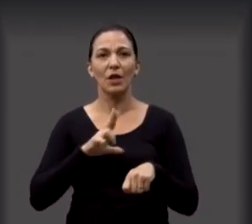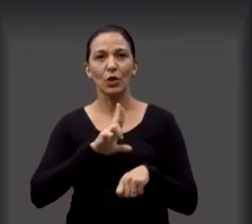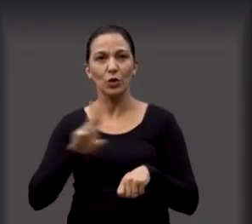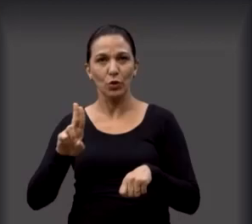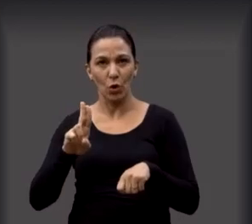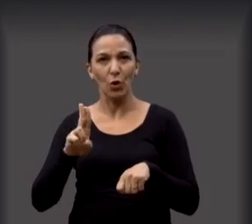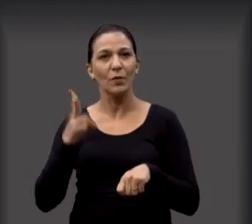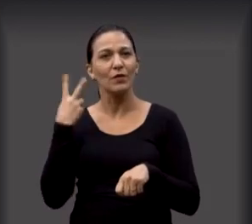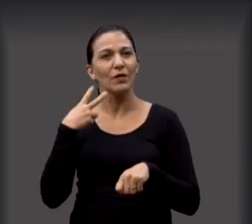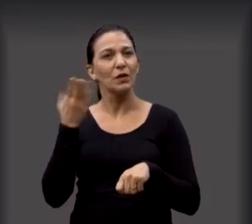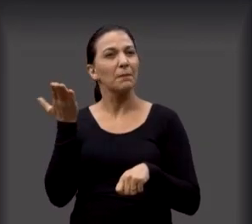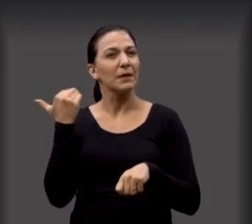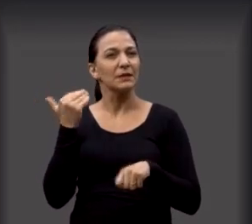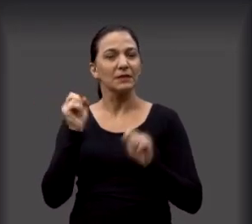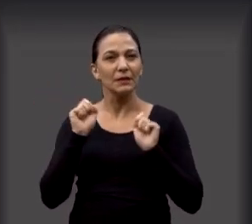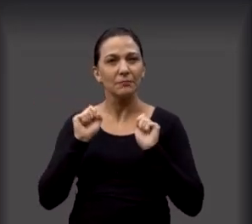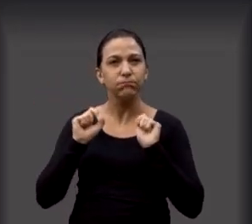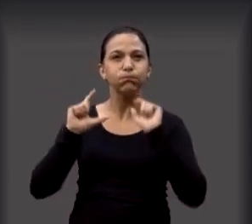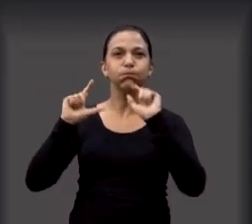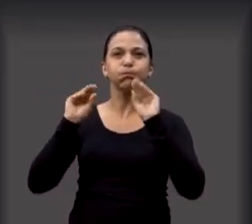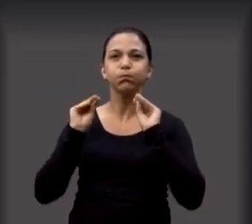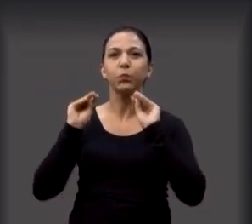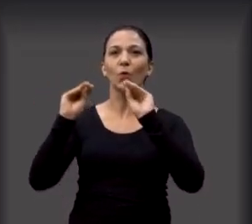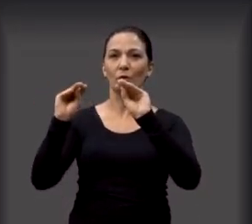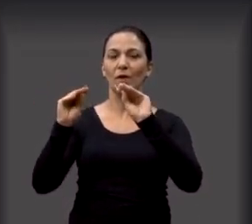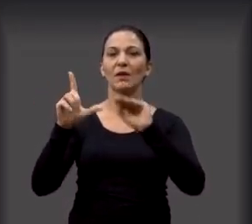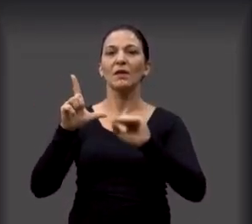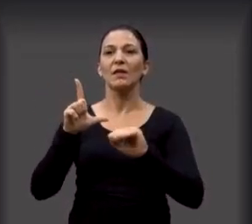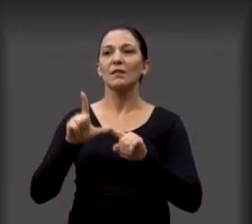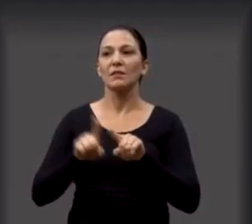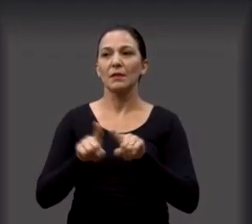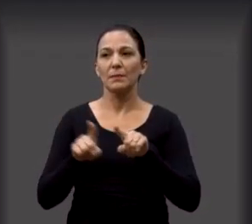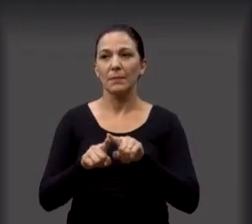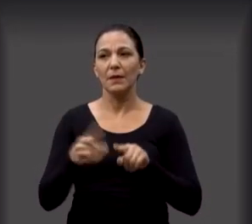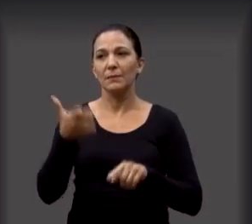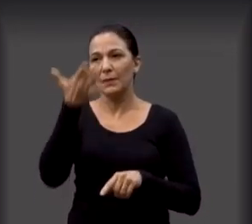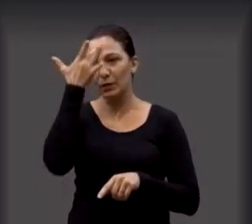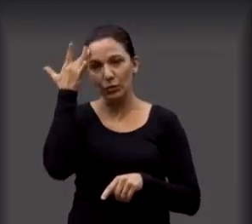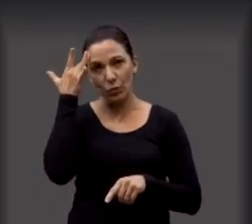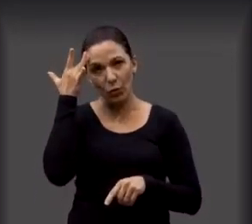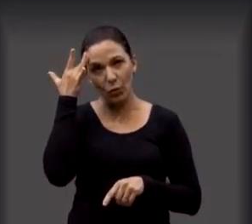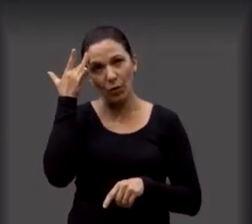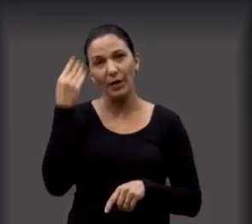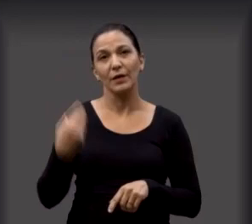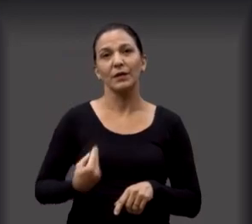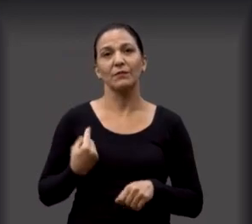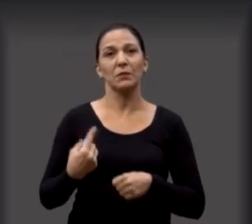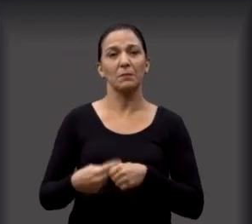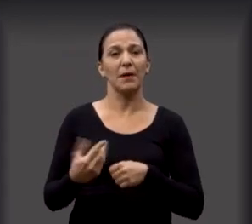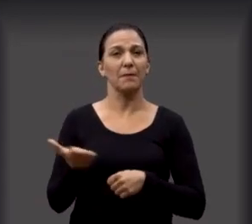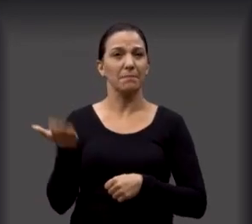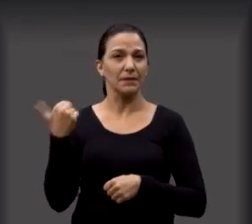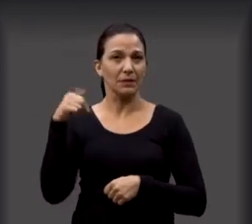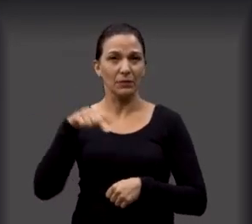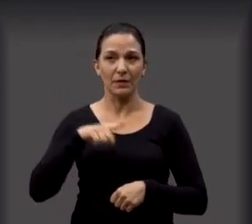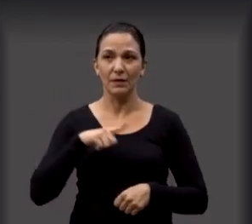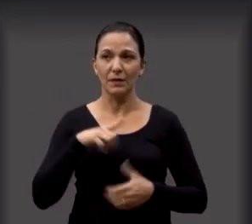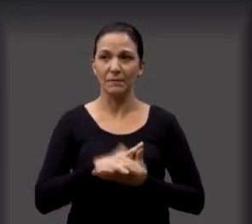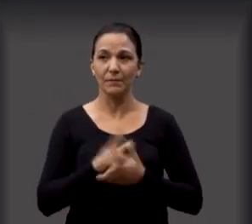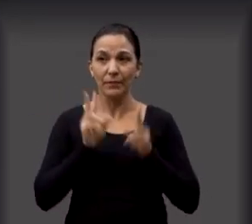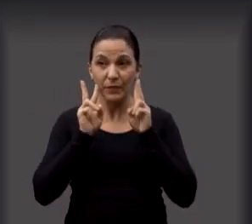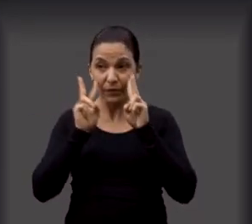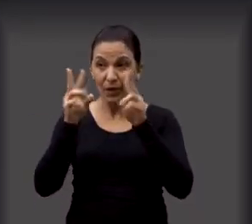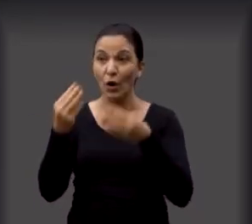vereador, vereador Mazinho, e de um antigo morador aqui da região. Mas acompanha também, a noite que está